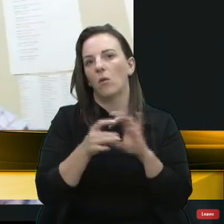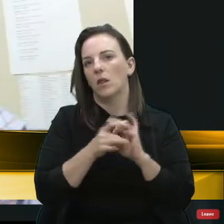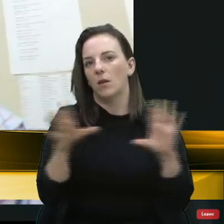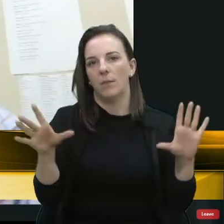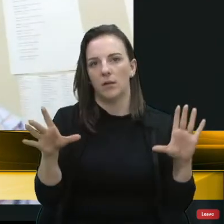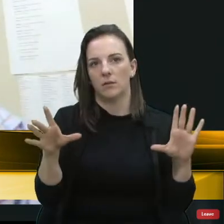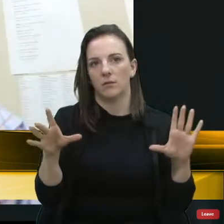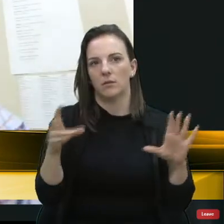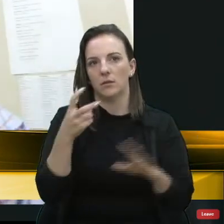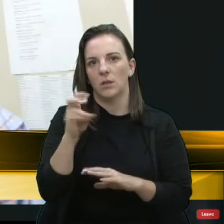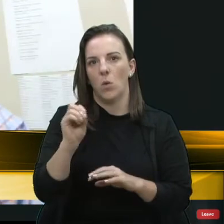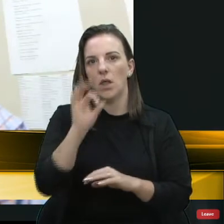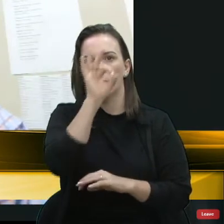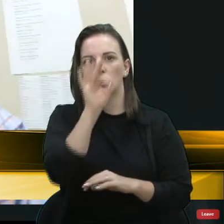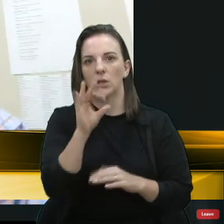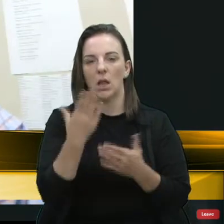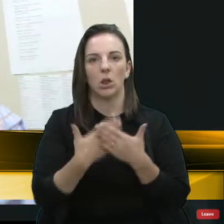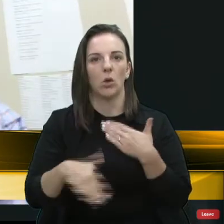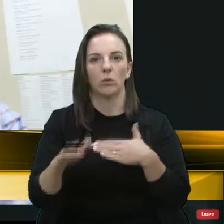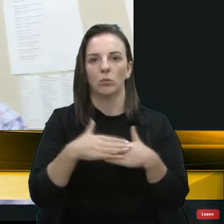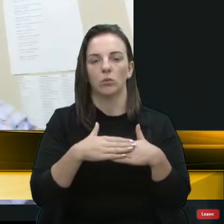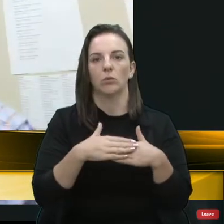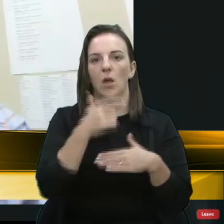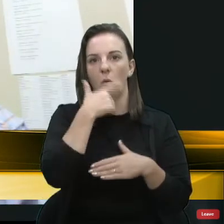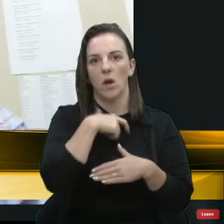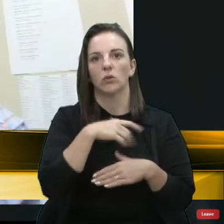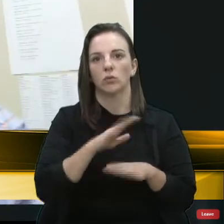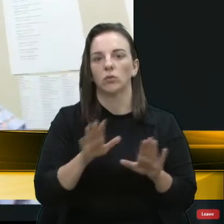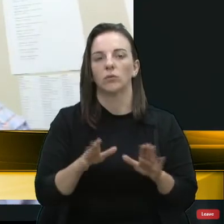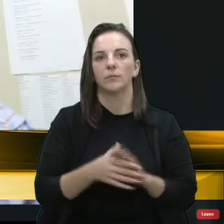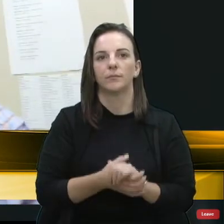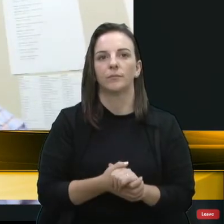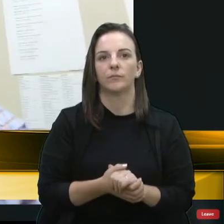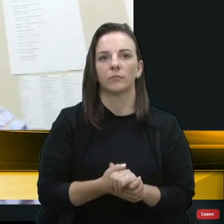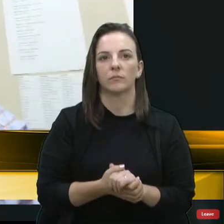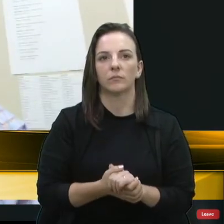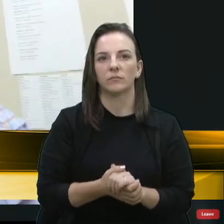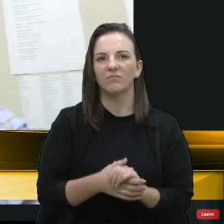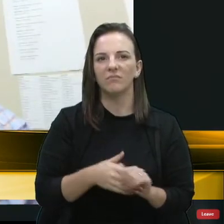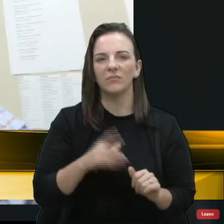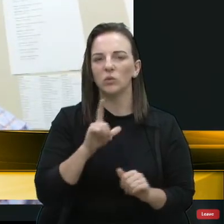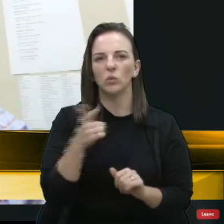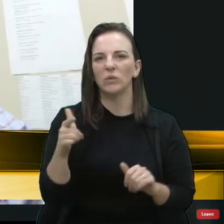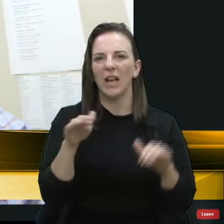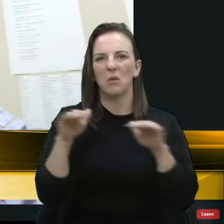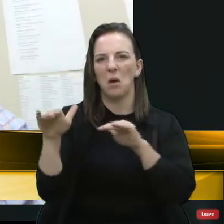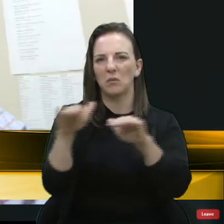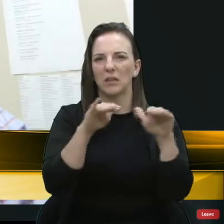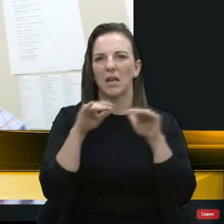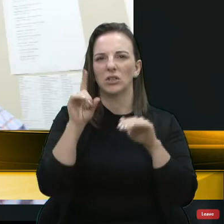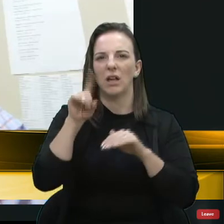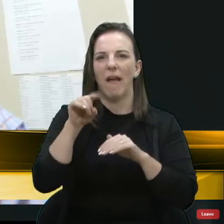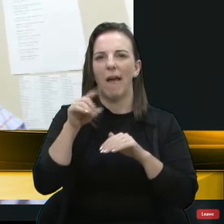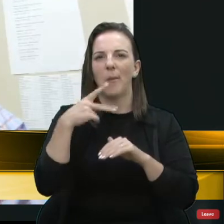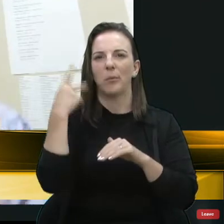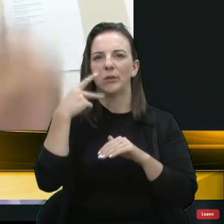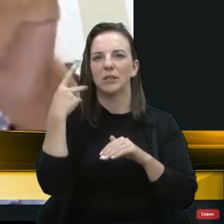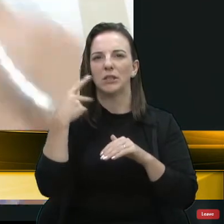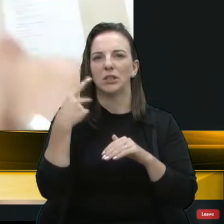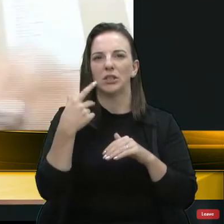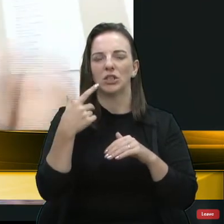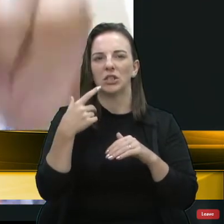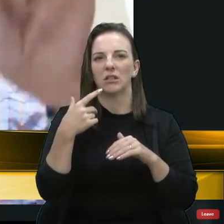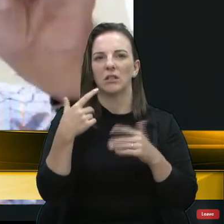50% para todo mundo. Eu acho que hoje não tem igualdade social, virou criticagem e discursos vagos. Então, temos que ter atitude, Maurício,